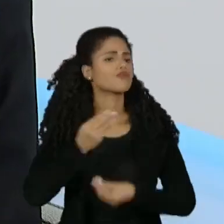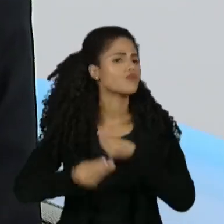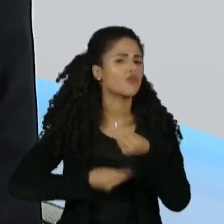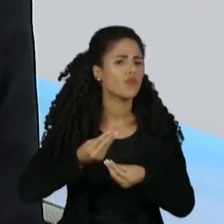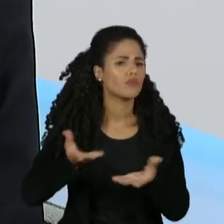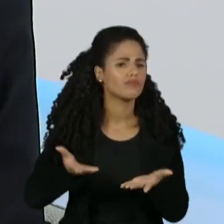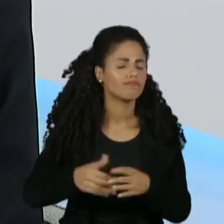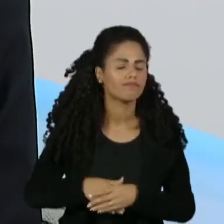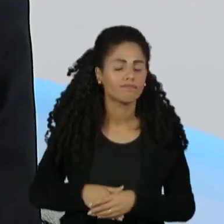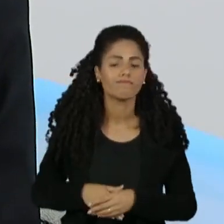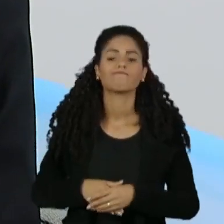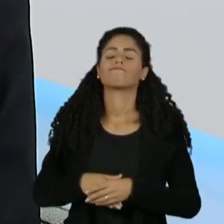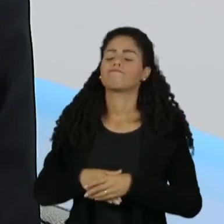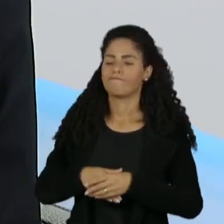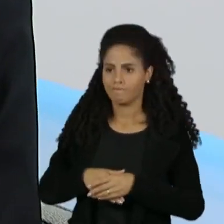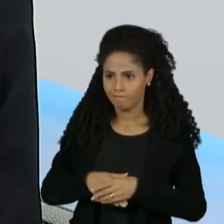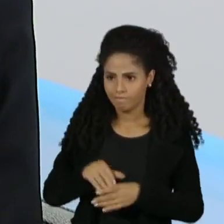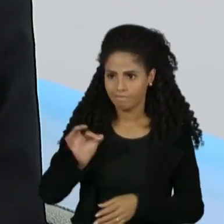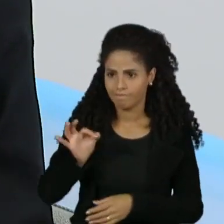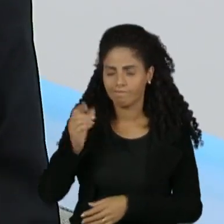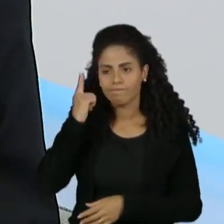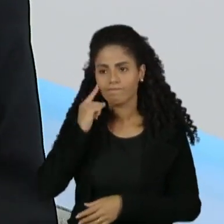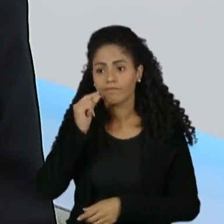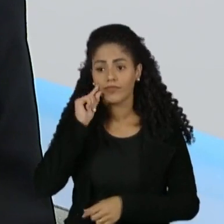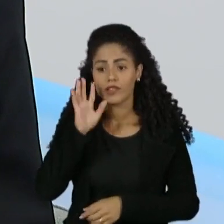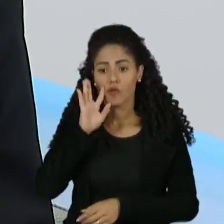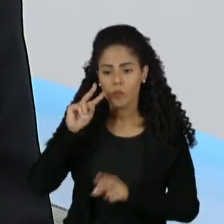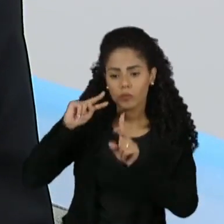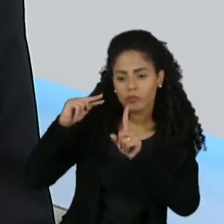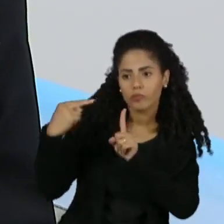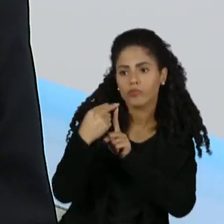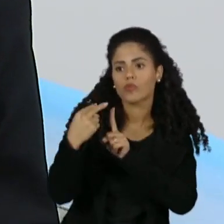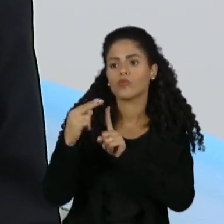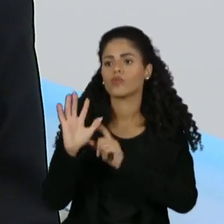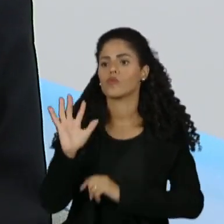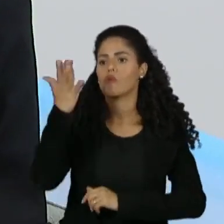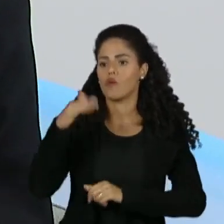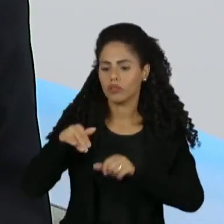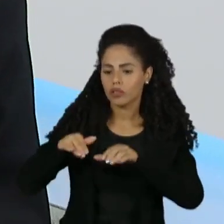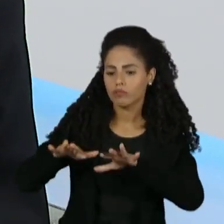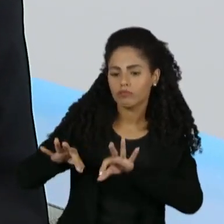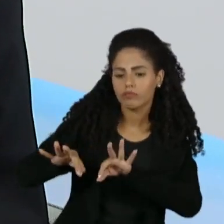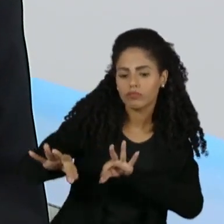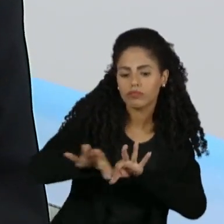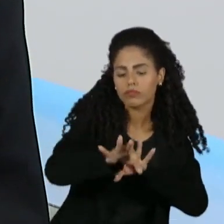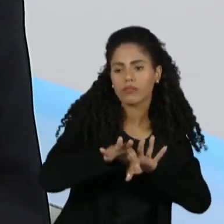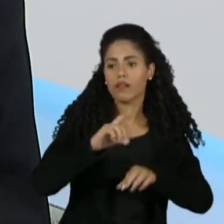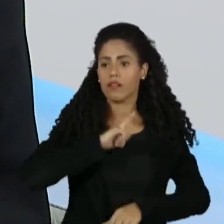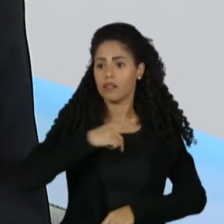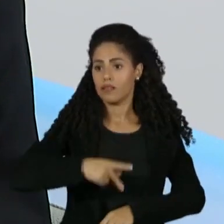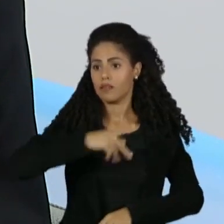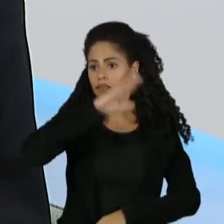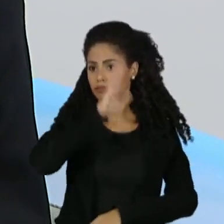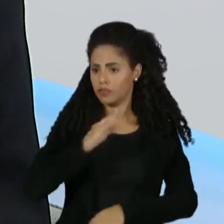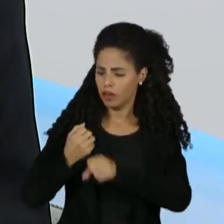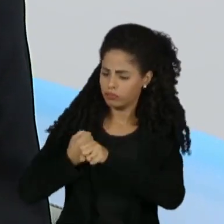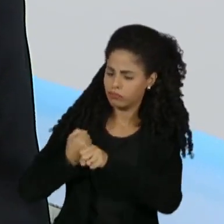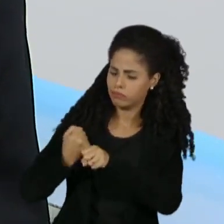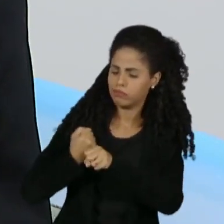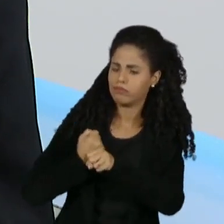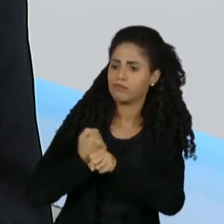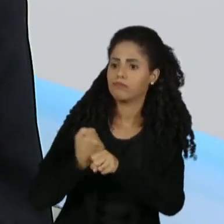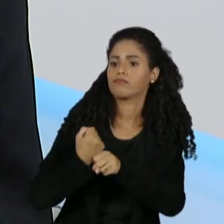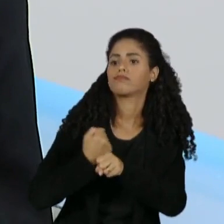Vera, nós temos que considerar o que vem acontecendo do ponto de vista demográfico e epidemiológico com o nosso país nos últimos anos.